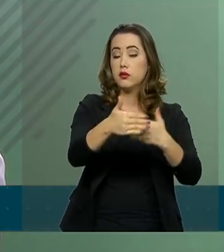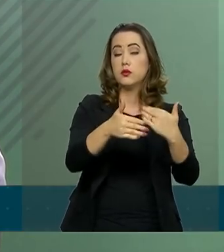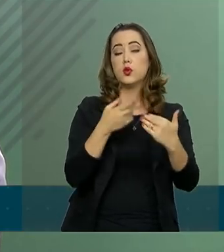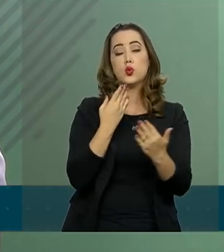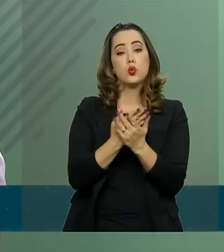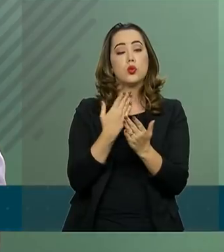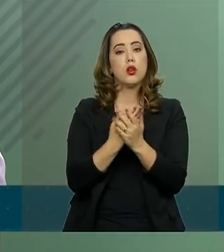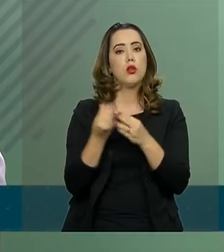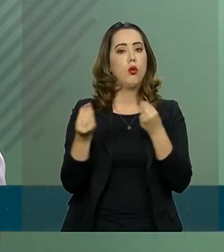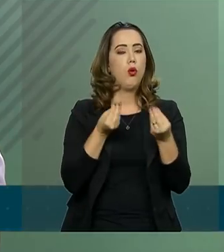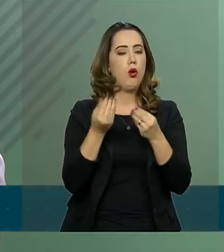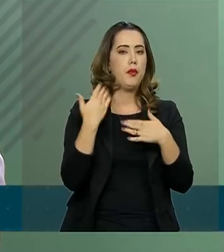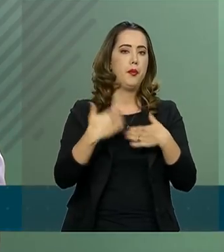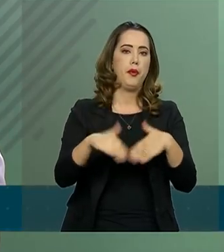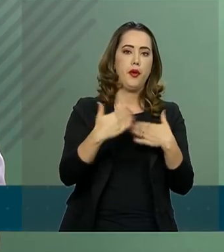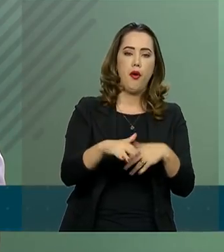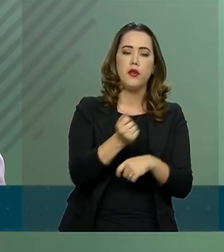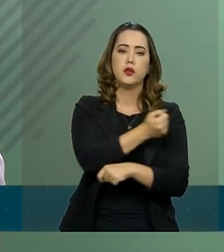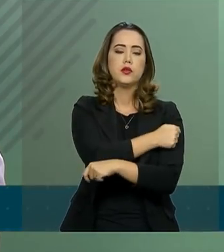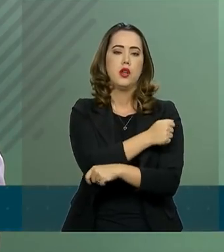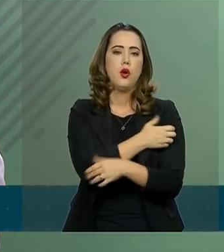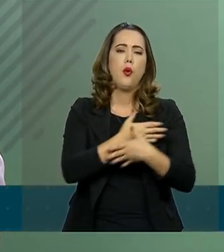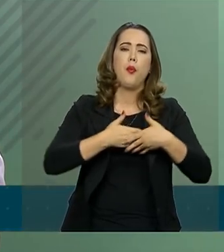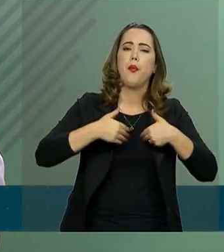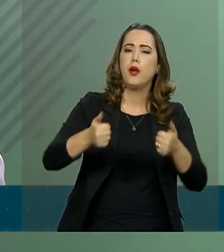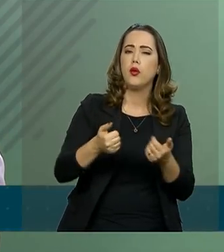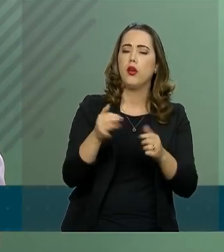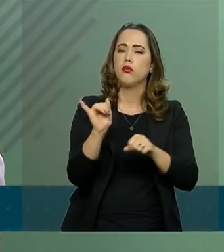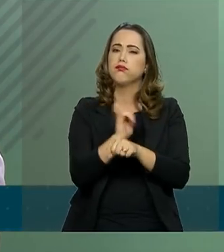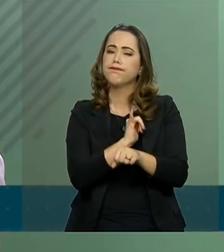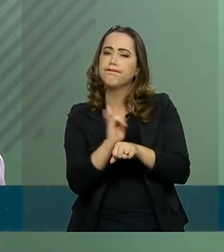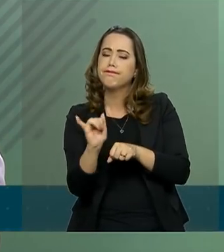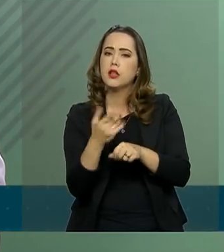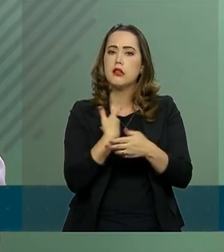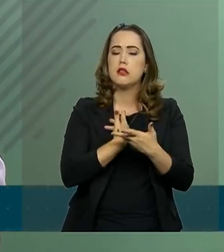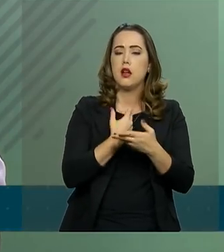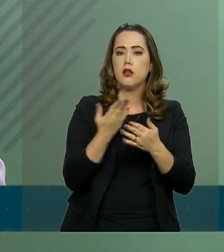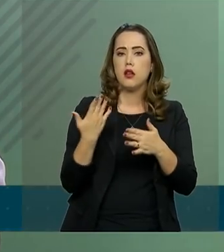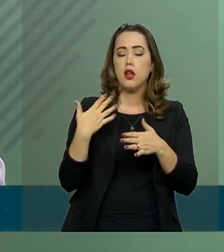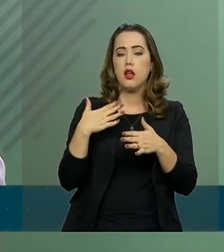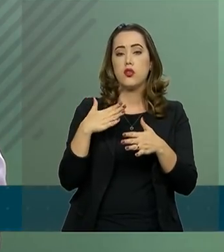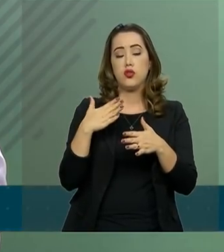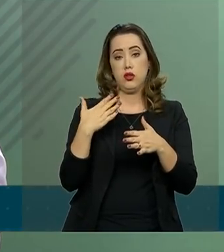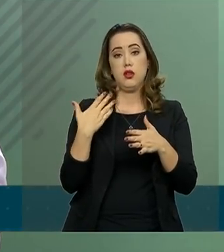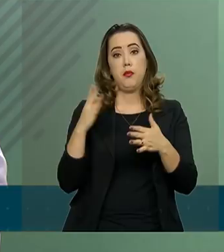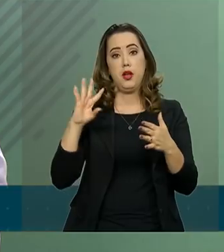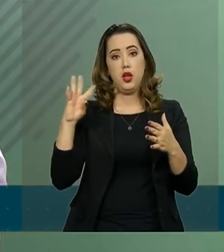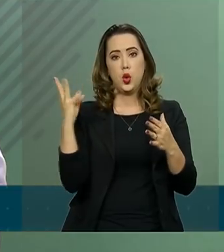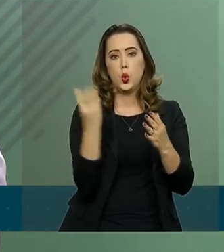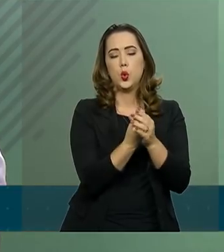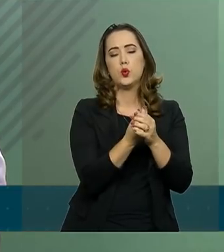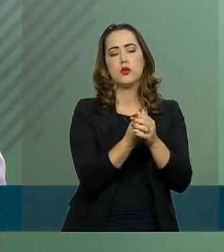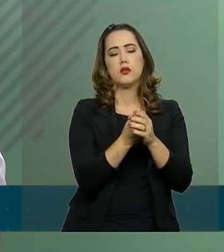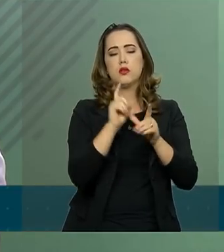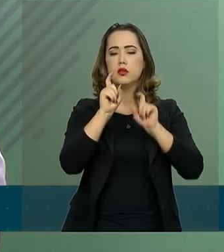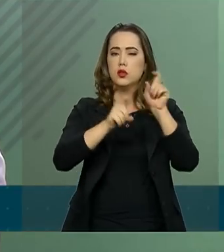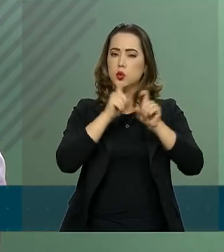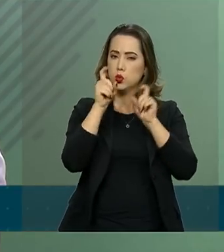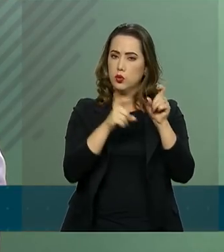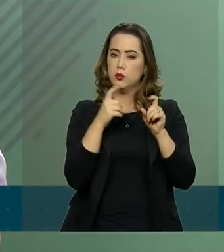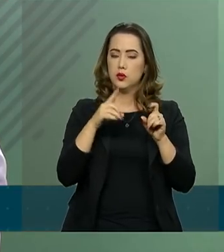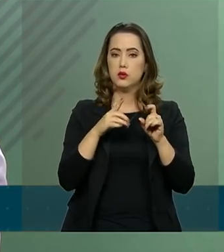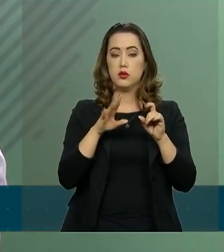alunos e no aperfeiçoamento da infraestrutura e inclusão digital das escolas do país.